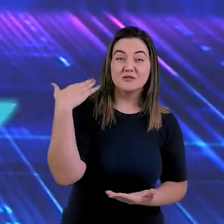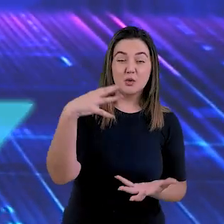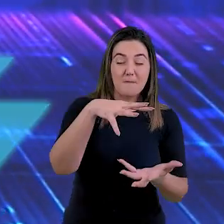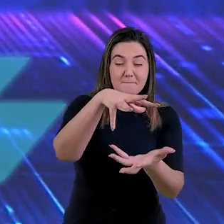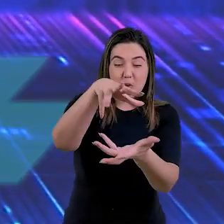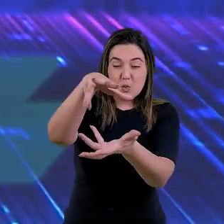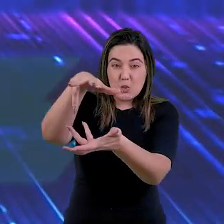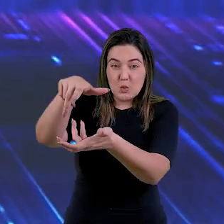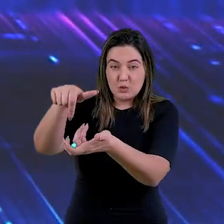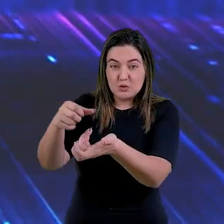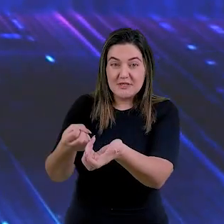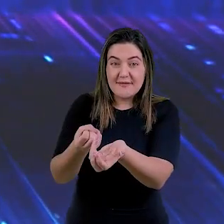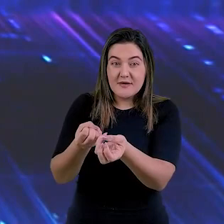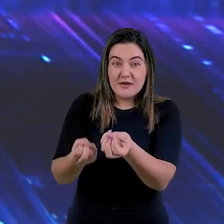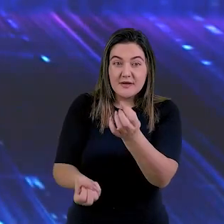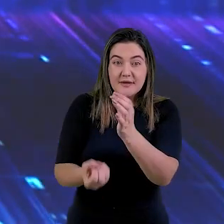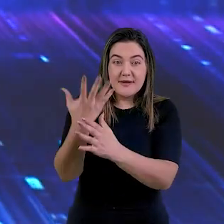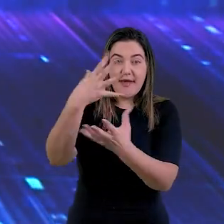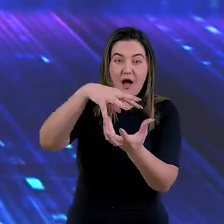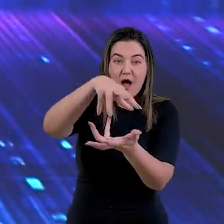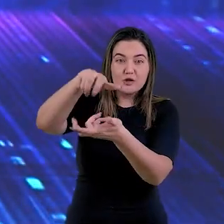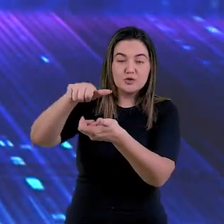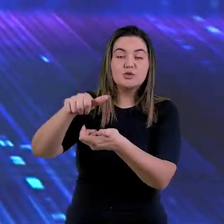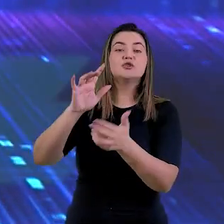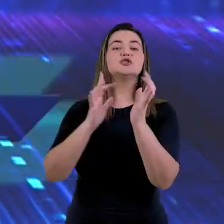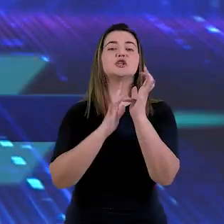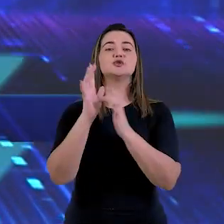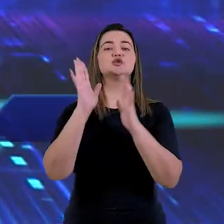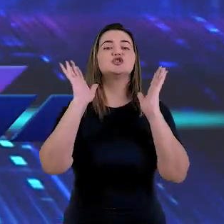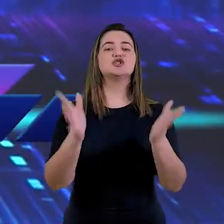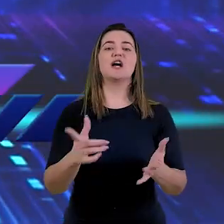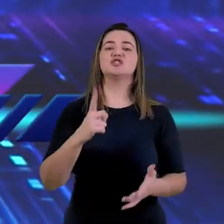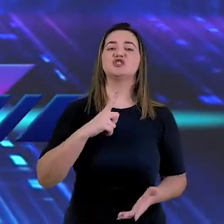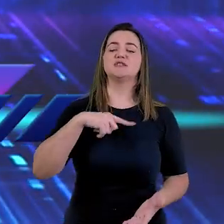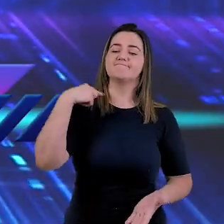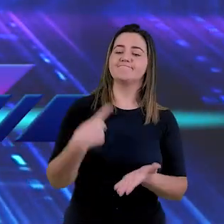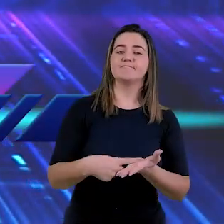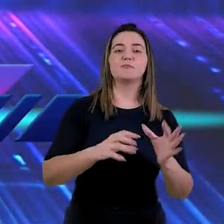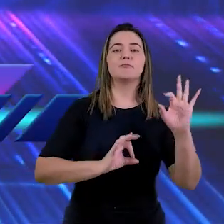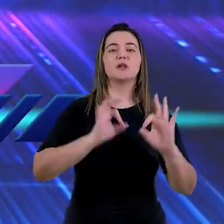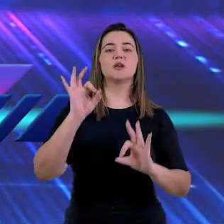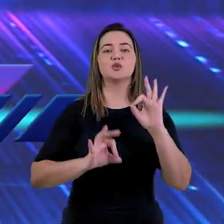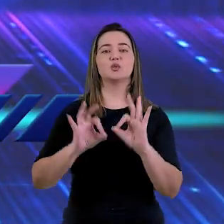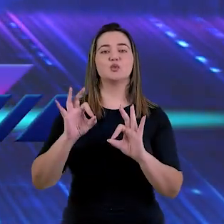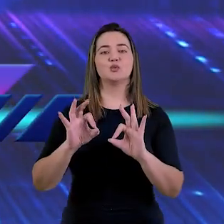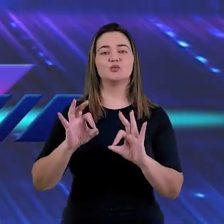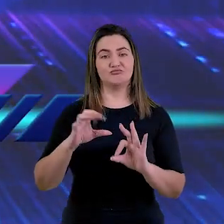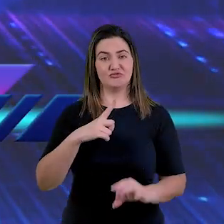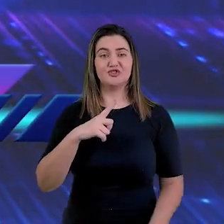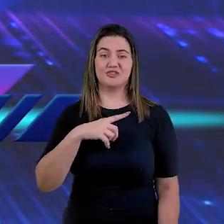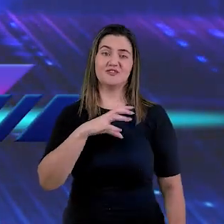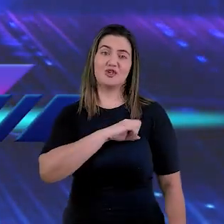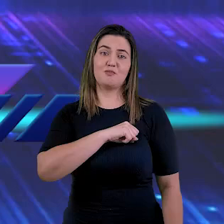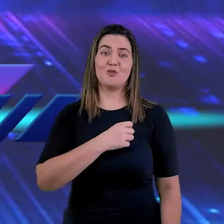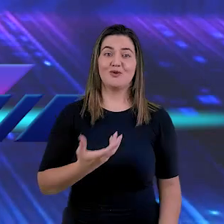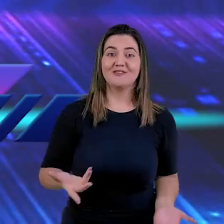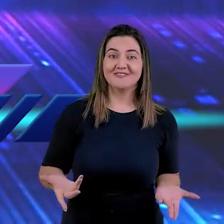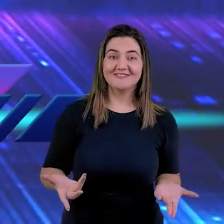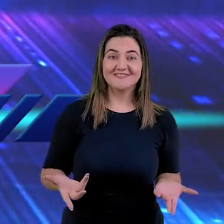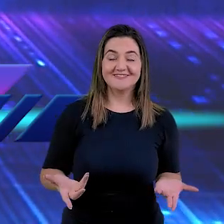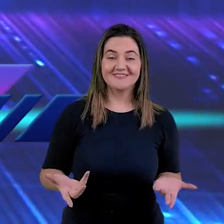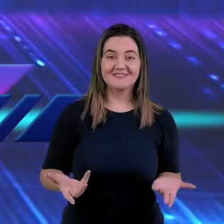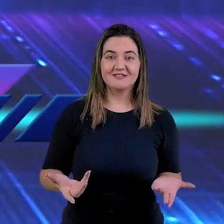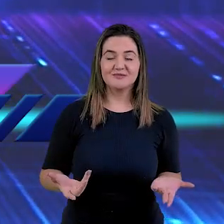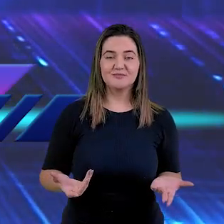do mundo ser criado, Jesus já tinha estabelecido um compromisso de amor com os seres